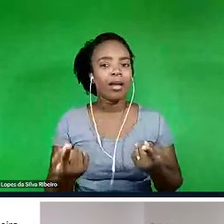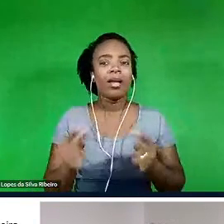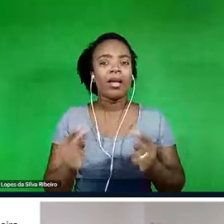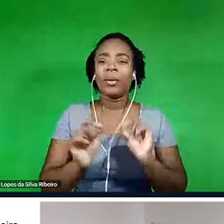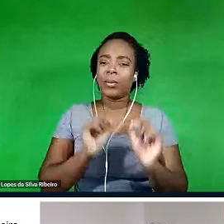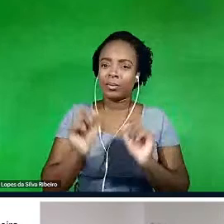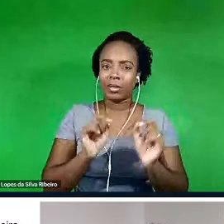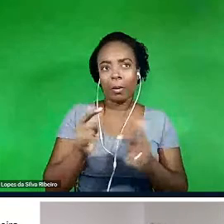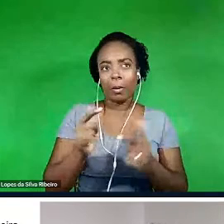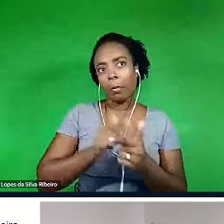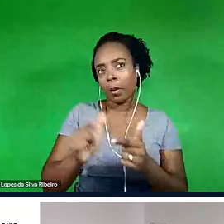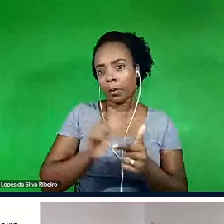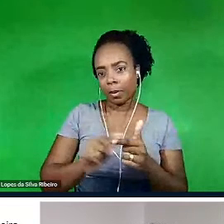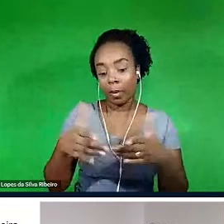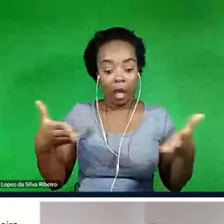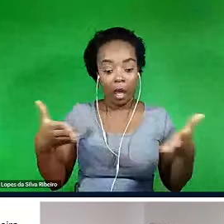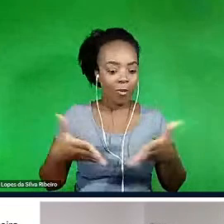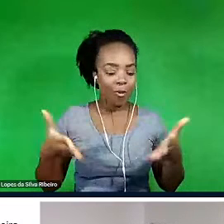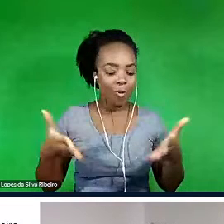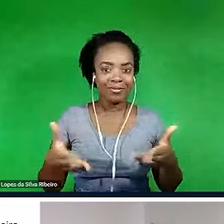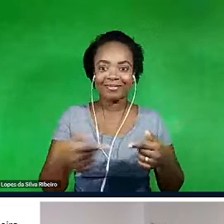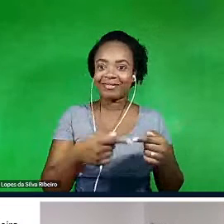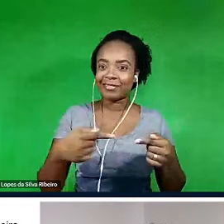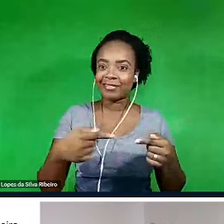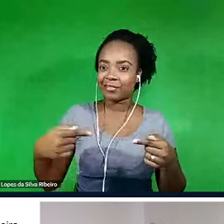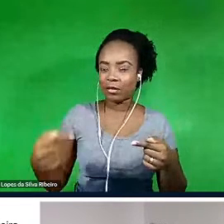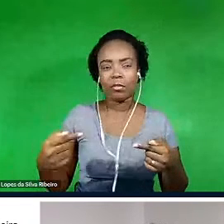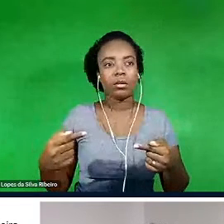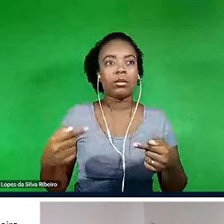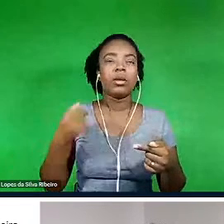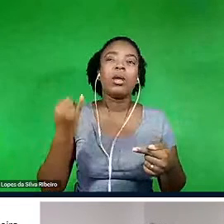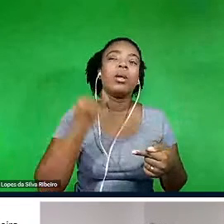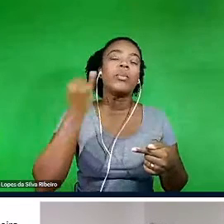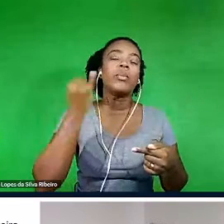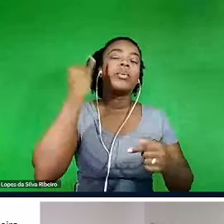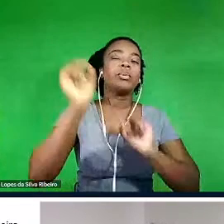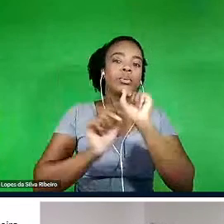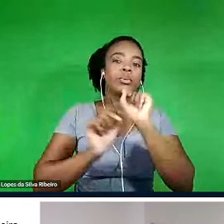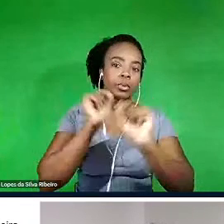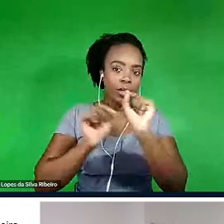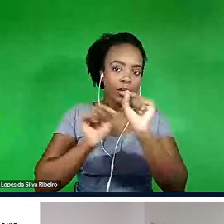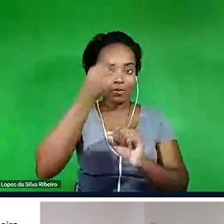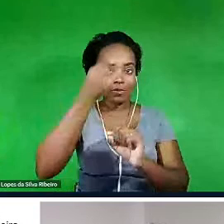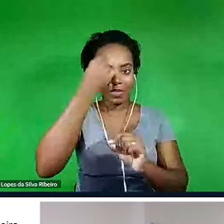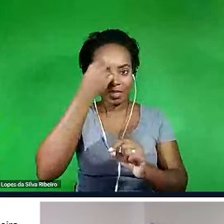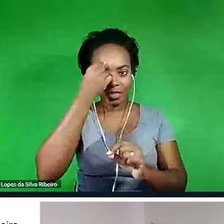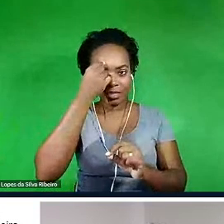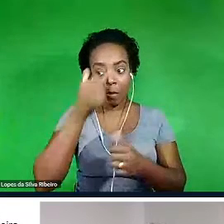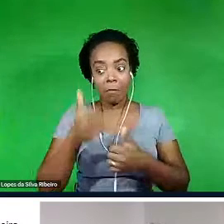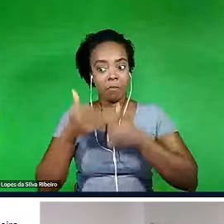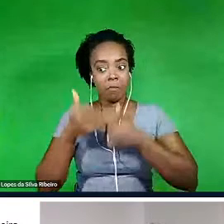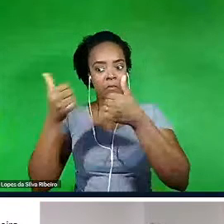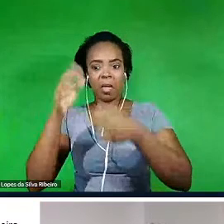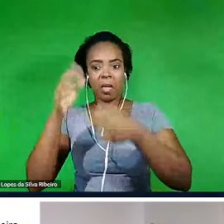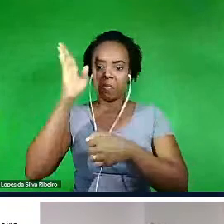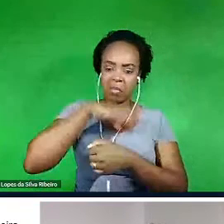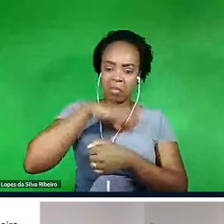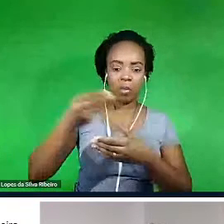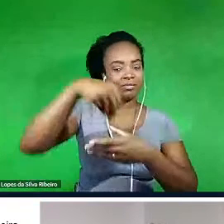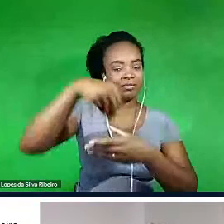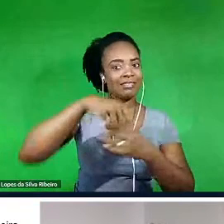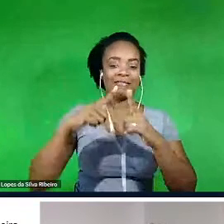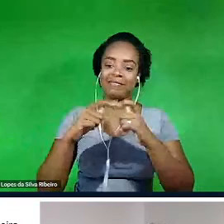nessa semana, que, é, não existe bem e mal ao se pensar em ciência, né,